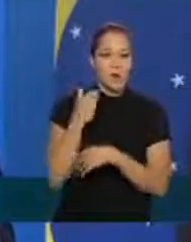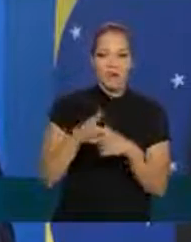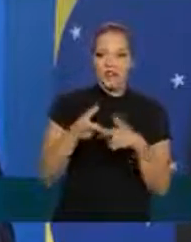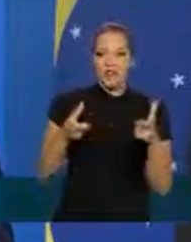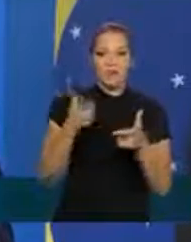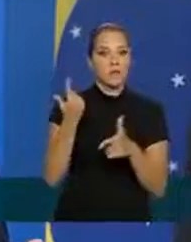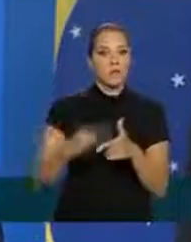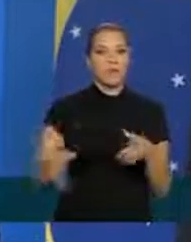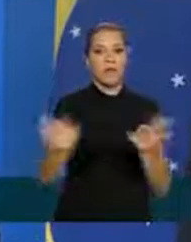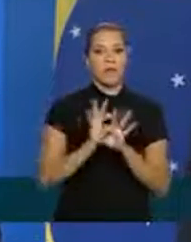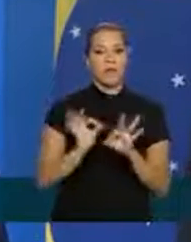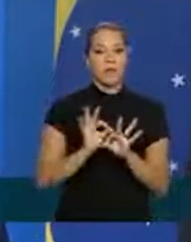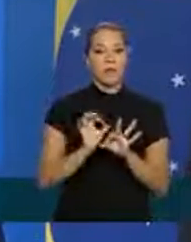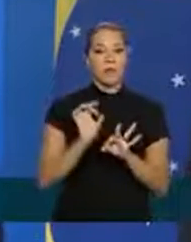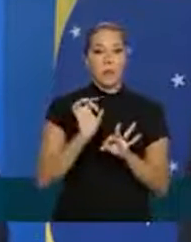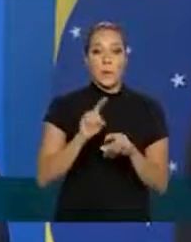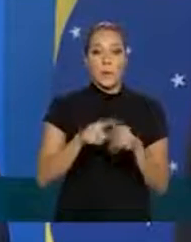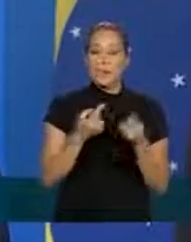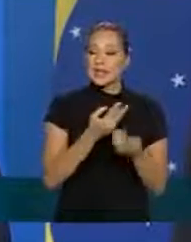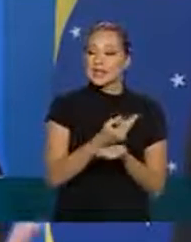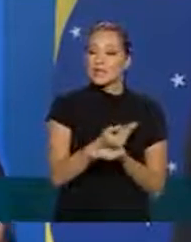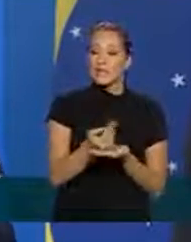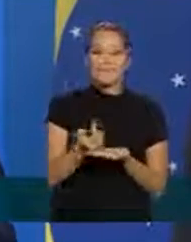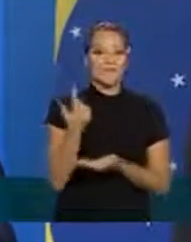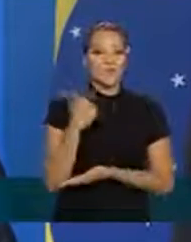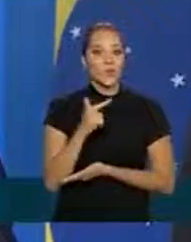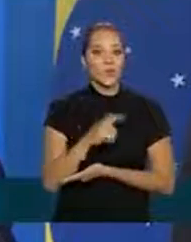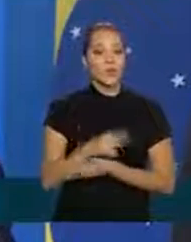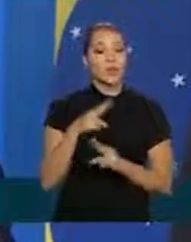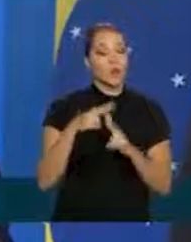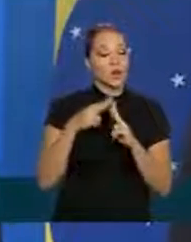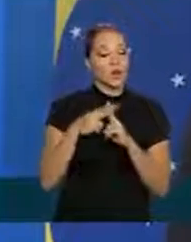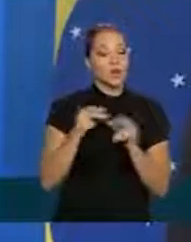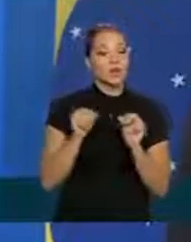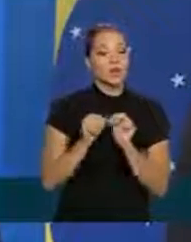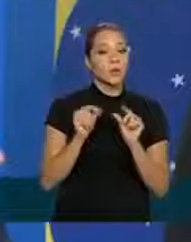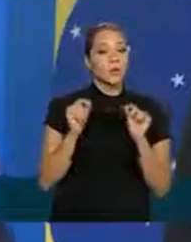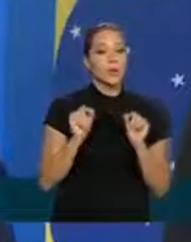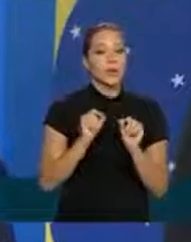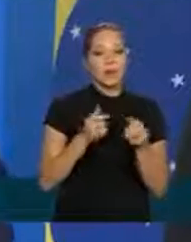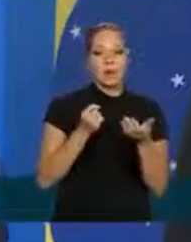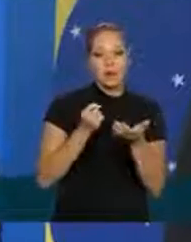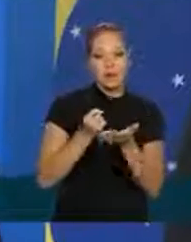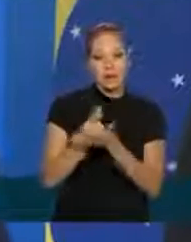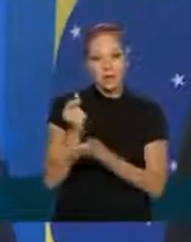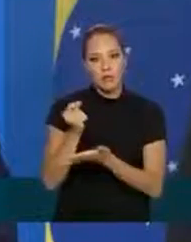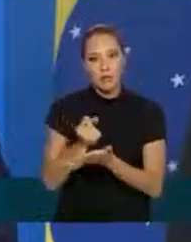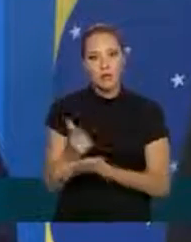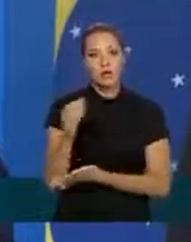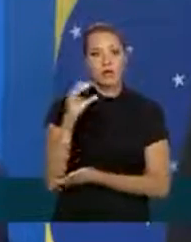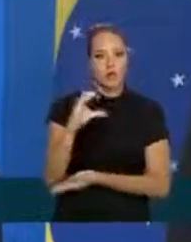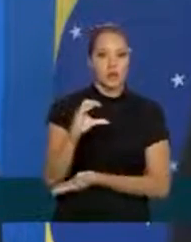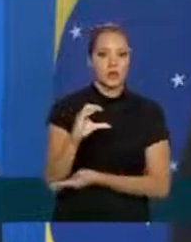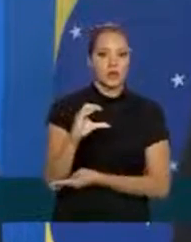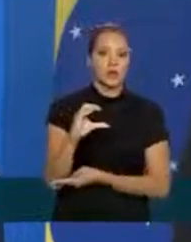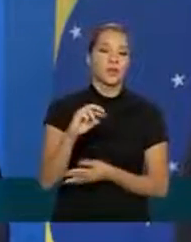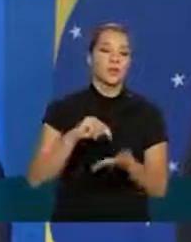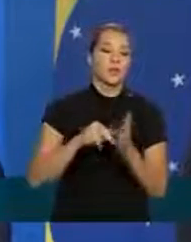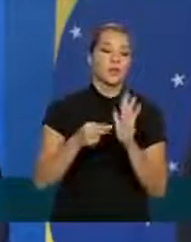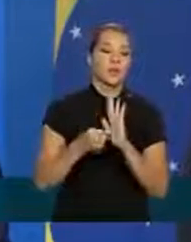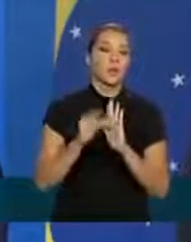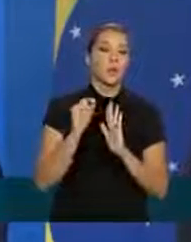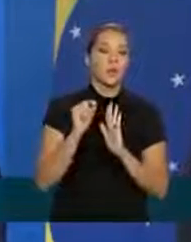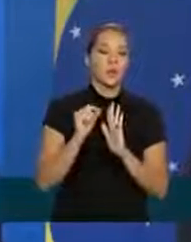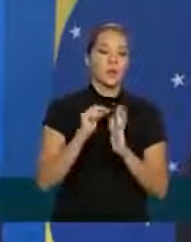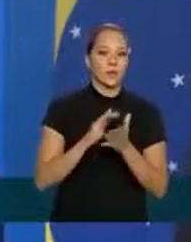problema nenhum mas vários não tem então o que a Caixa está fazendo comprando esses créditos o que significa